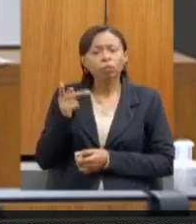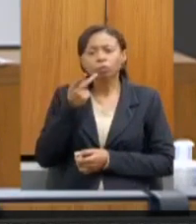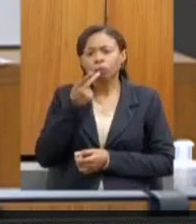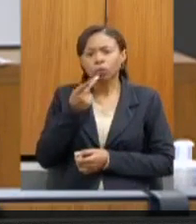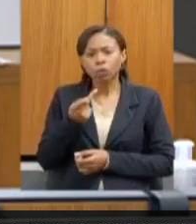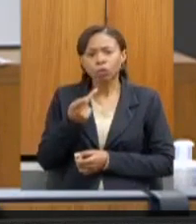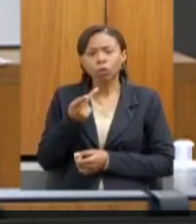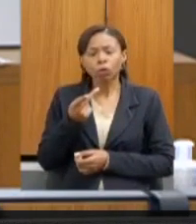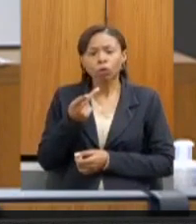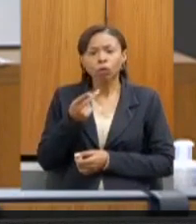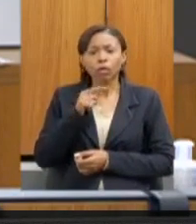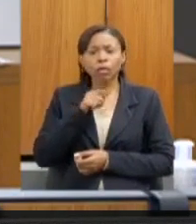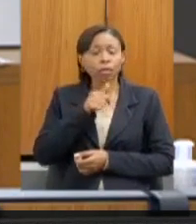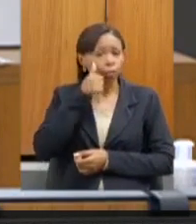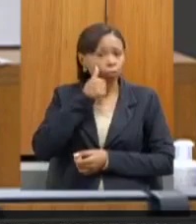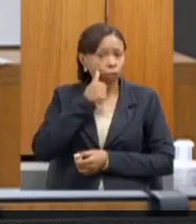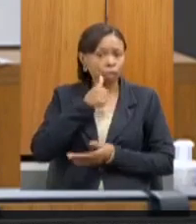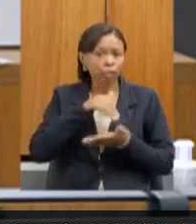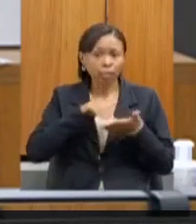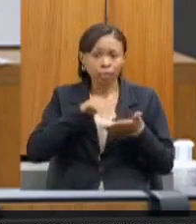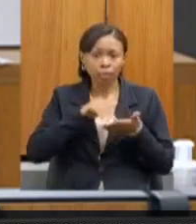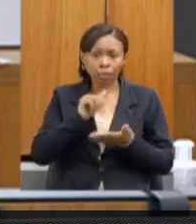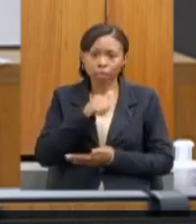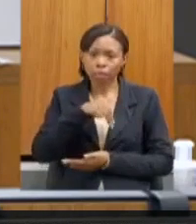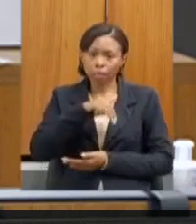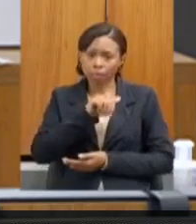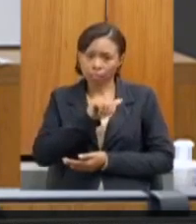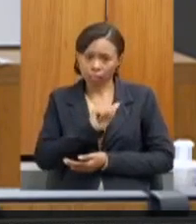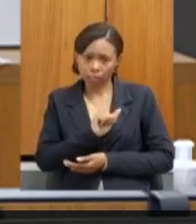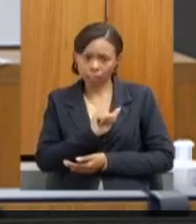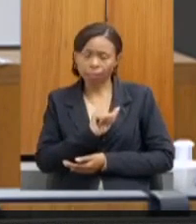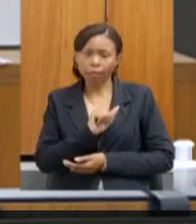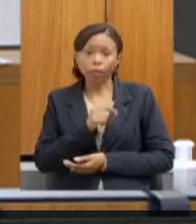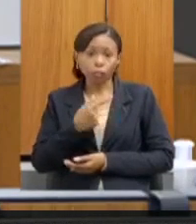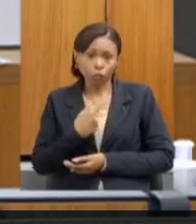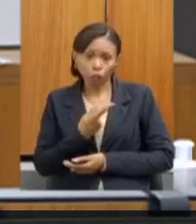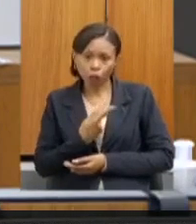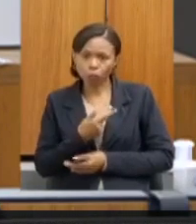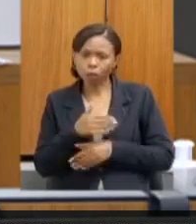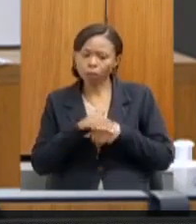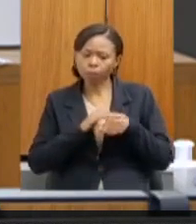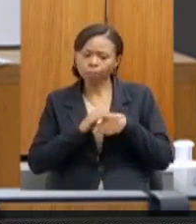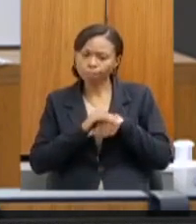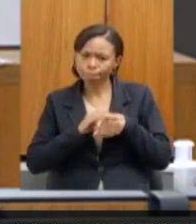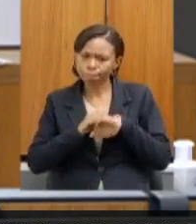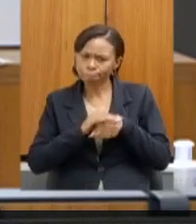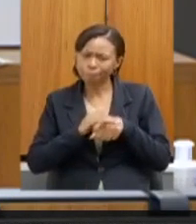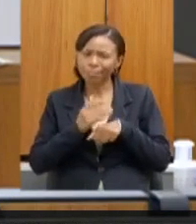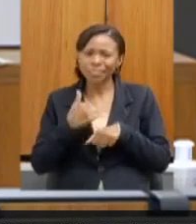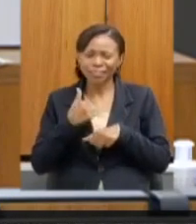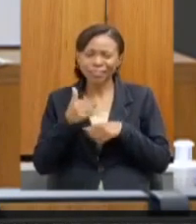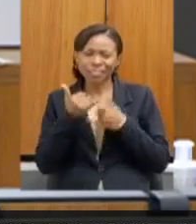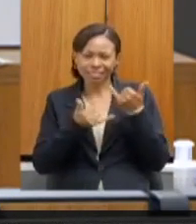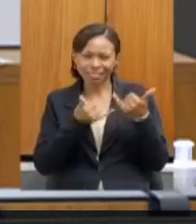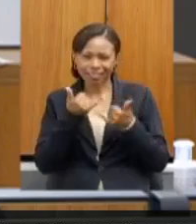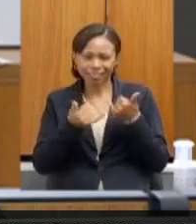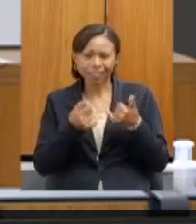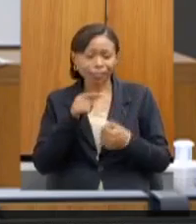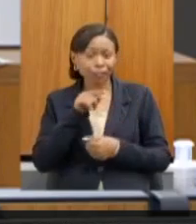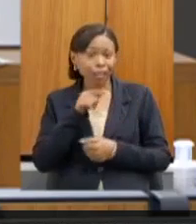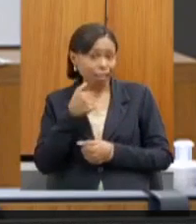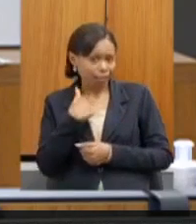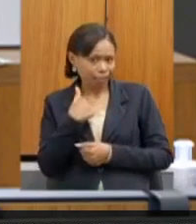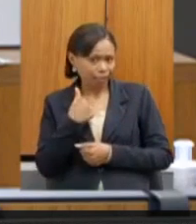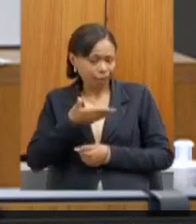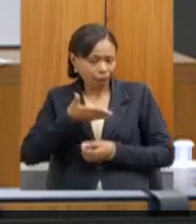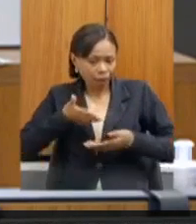secretária Ana Valentini. gente tem tido um diálogo muito profícuo. Eu brinco com ela, eu falo, sou menina nascida e